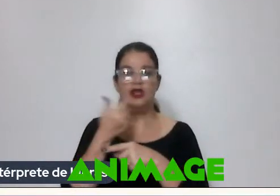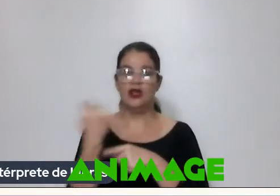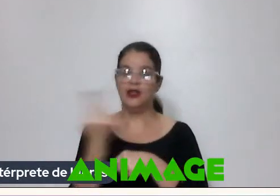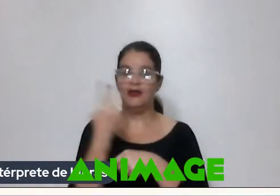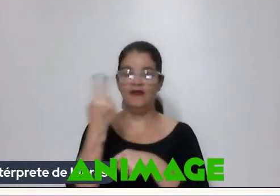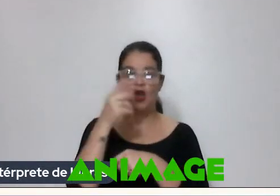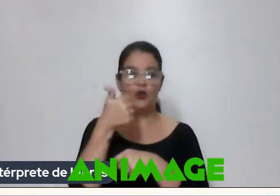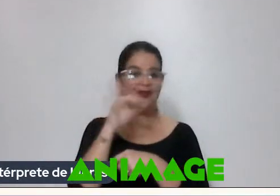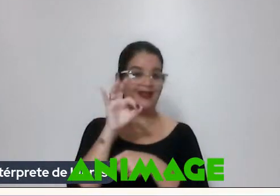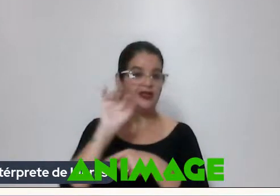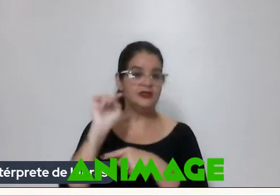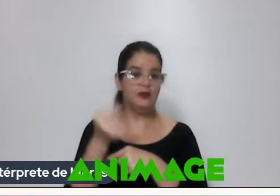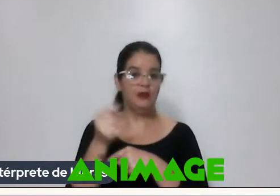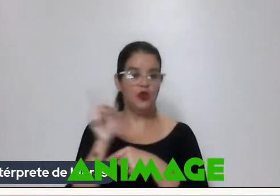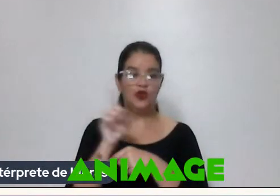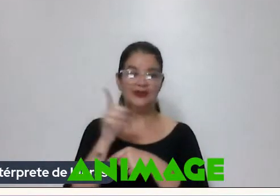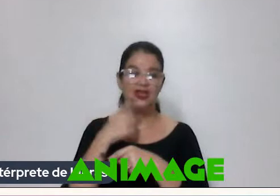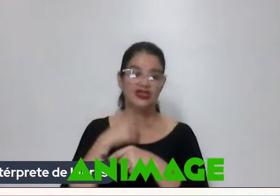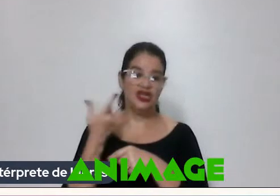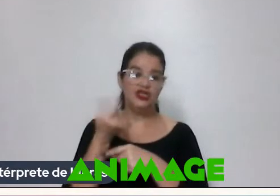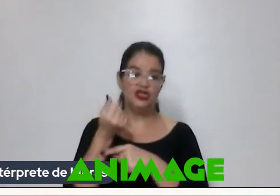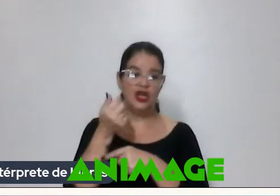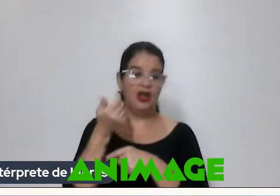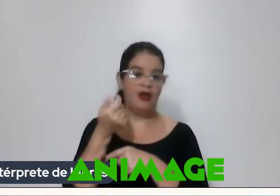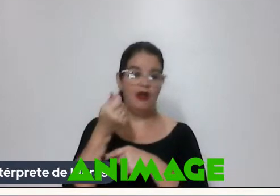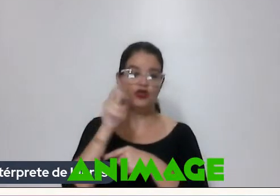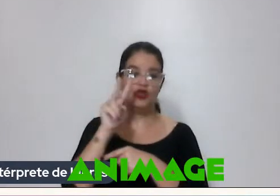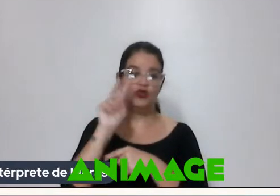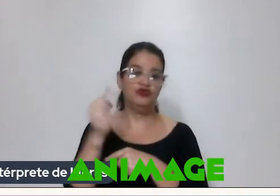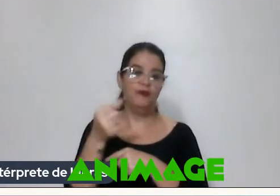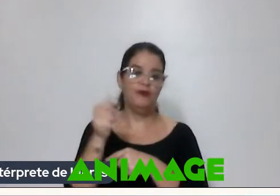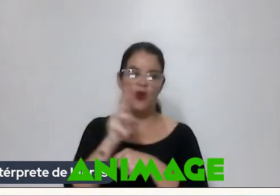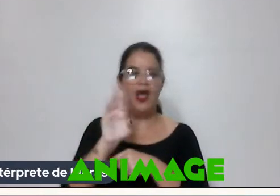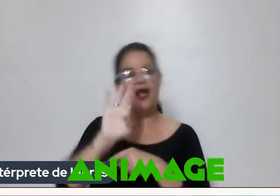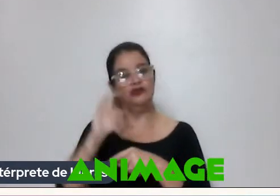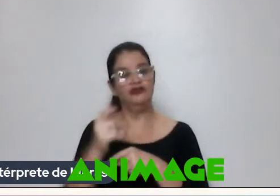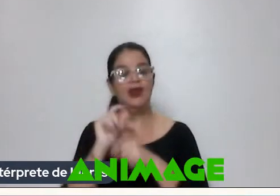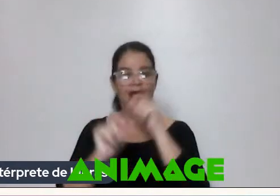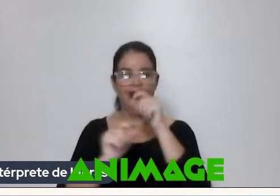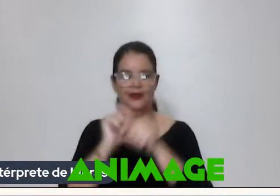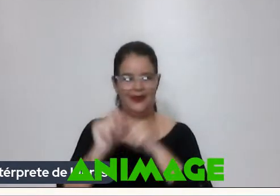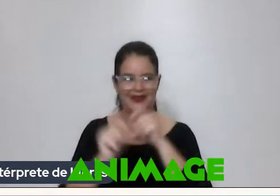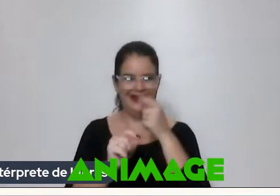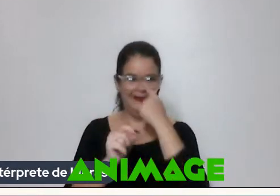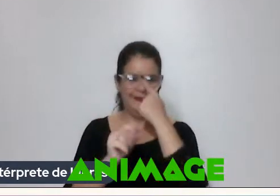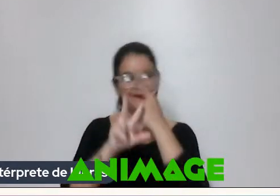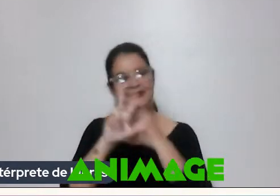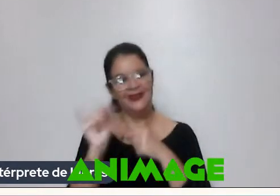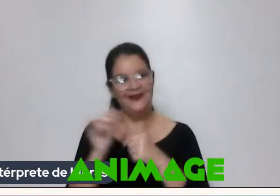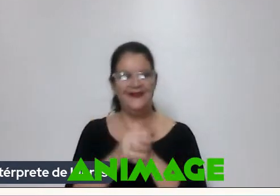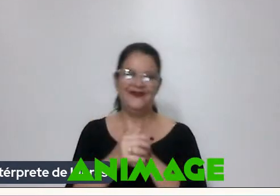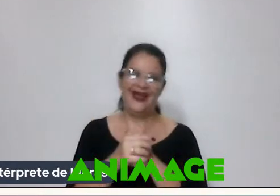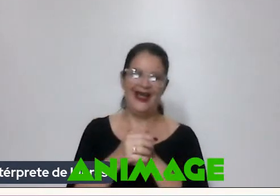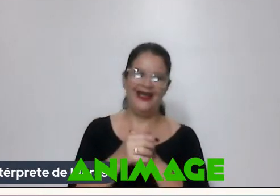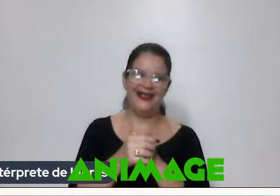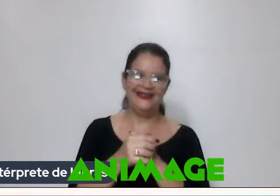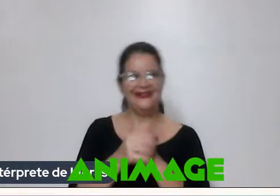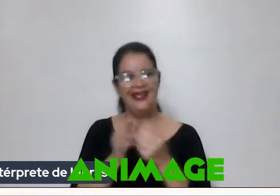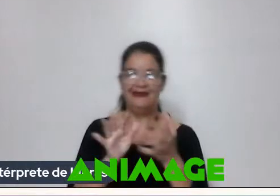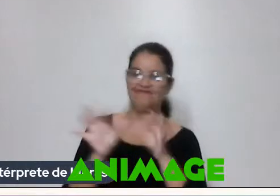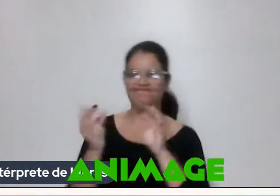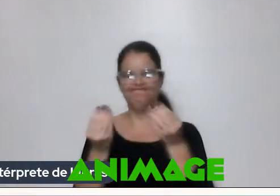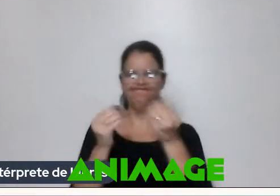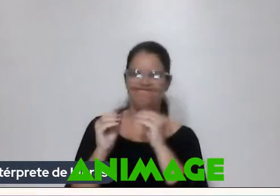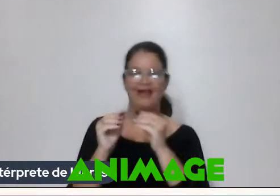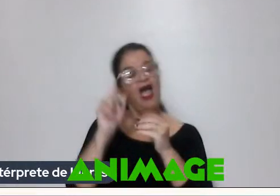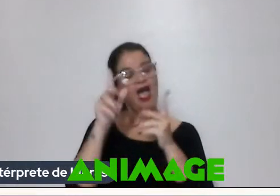gastava Dois mil reais Sabe assim Então Claro que Vai meio capenga Mas Mas